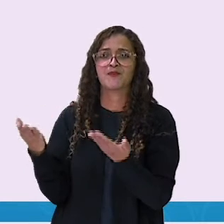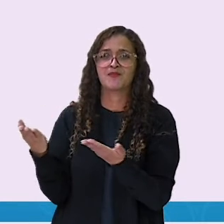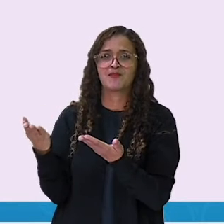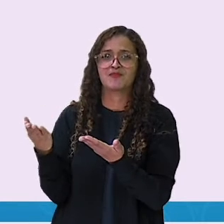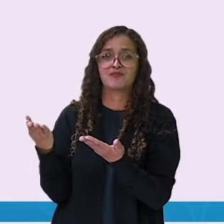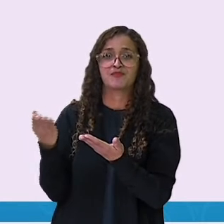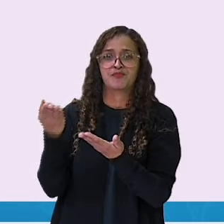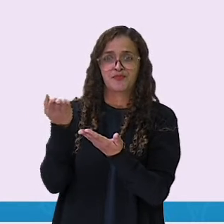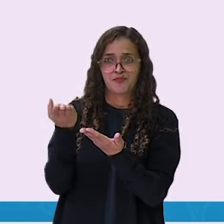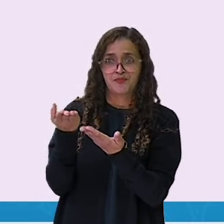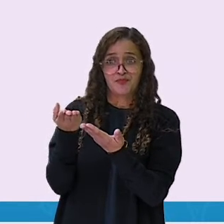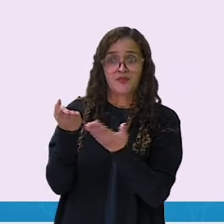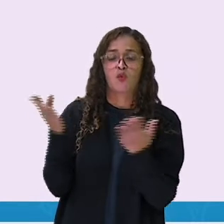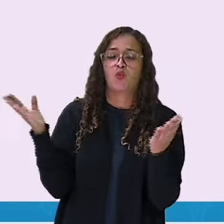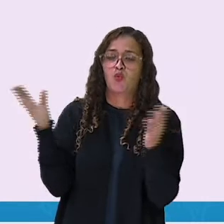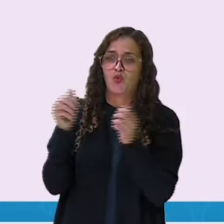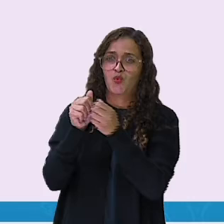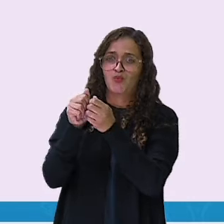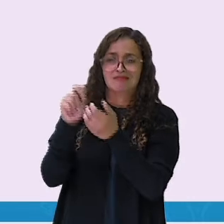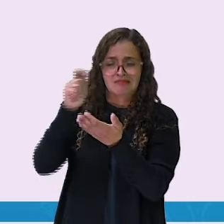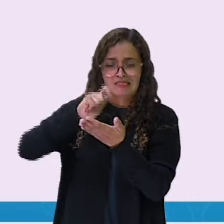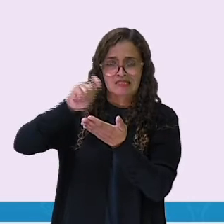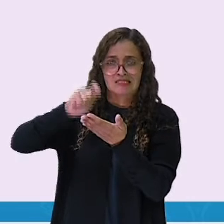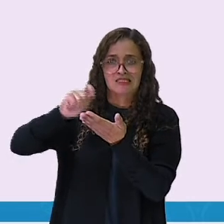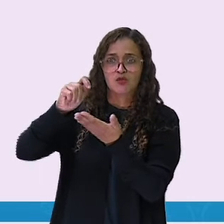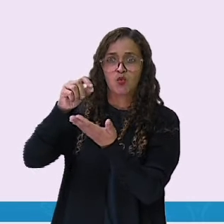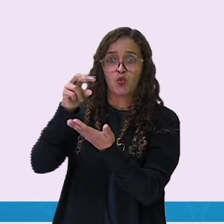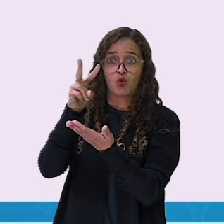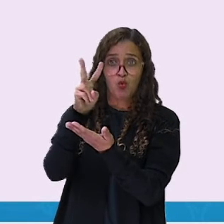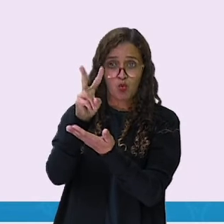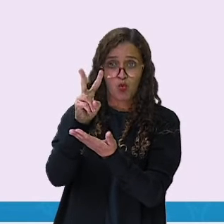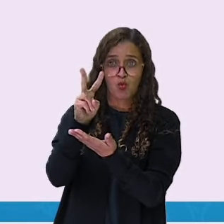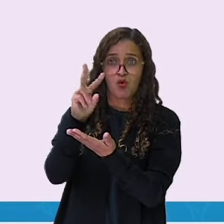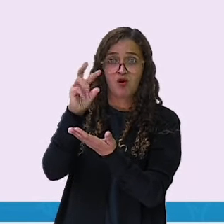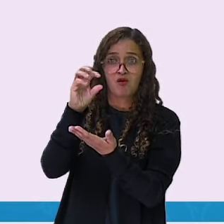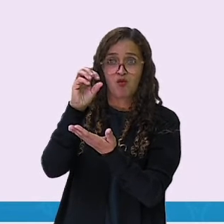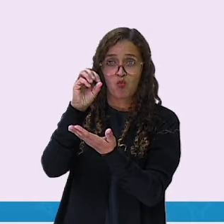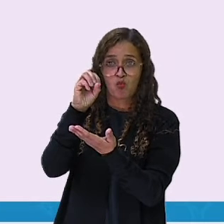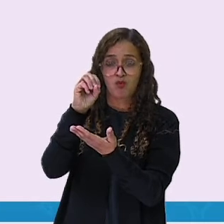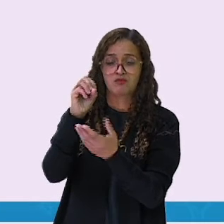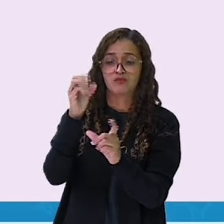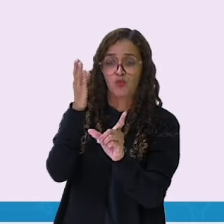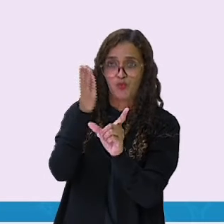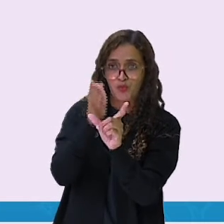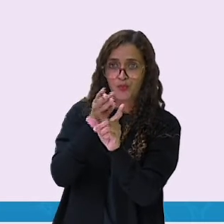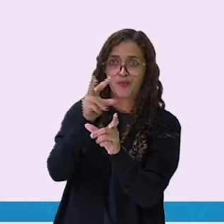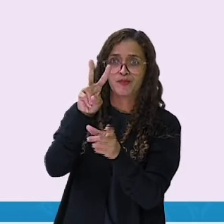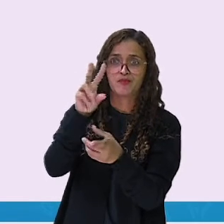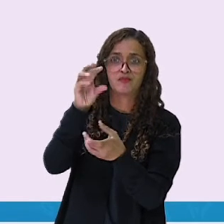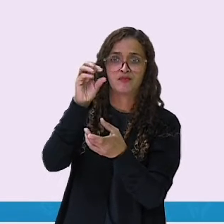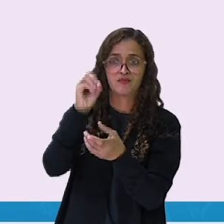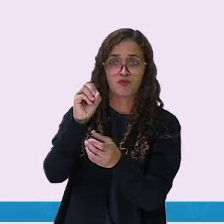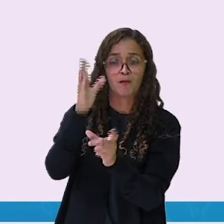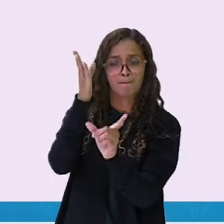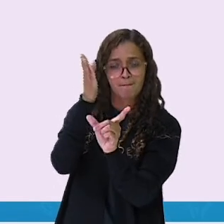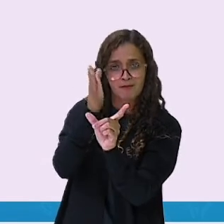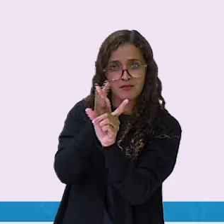Sílaba vó com a sílaba tó.